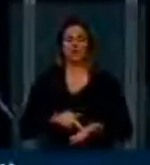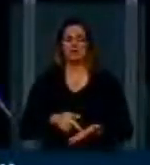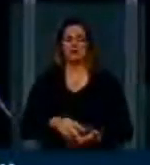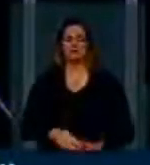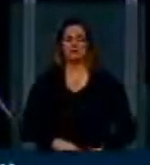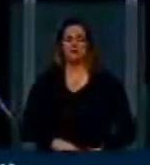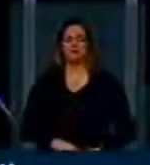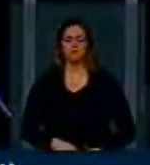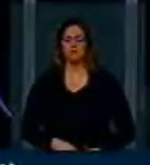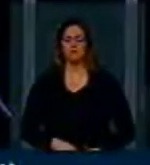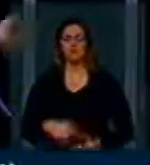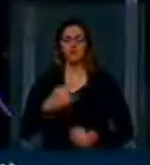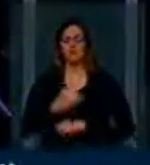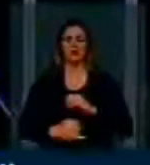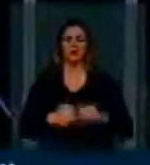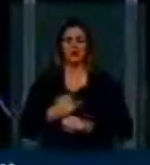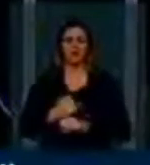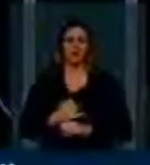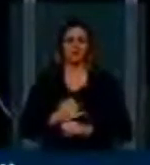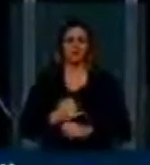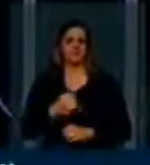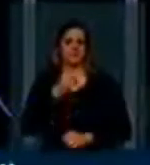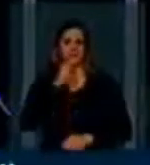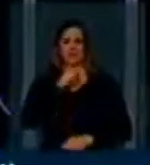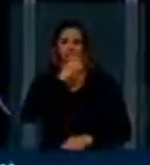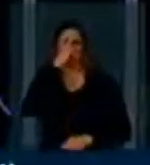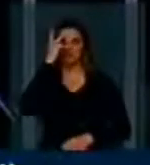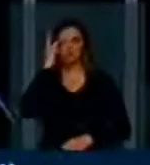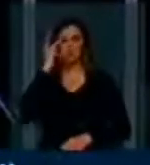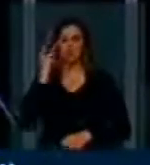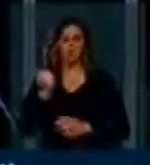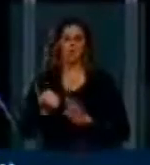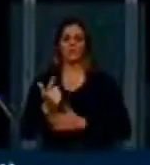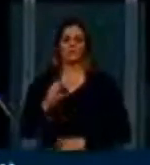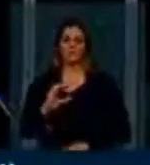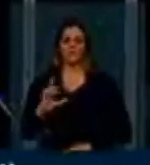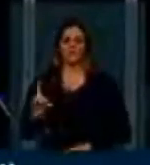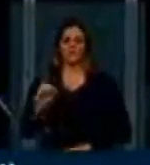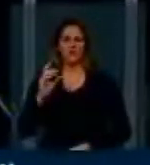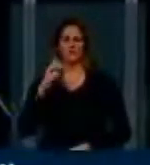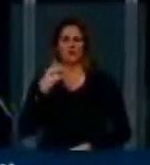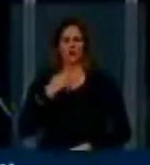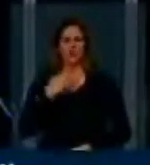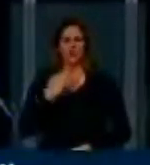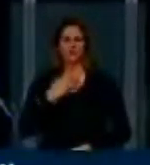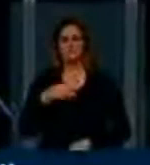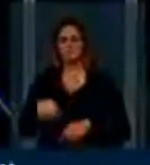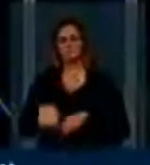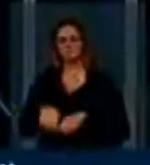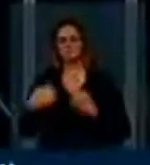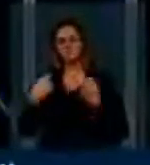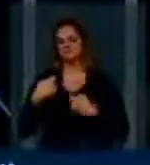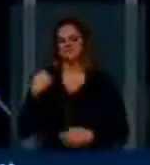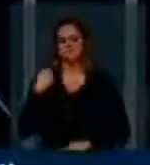se um sujeito fora da internet compra um CD, uma música, ele quebra o CD, ele dá o CD para alguém.